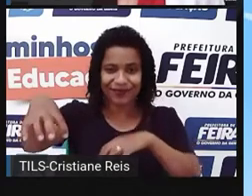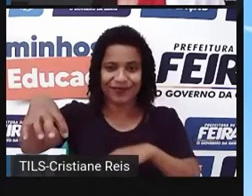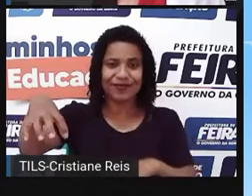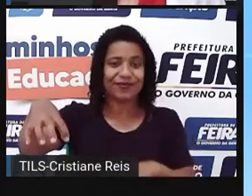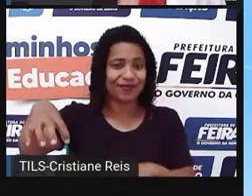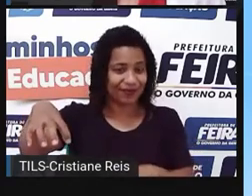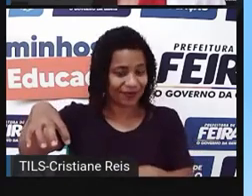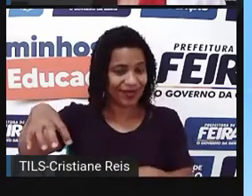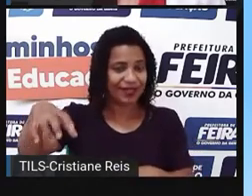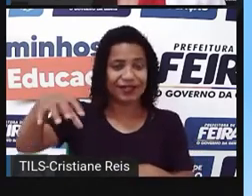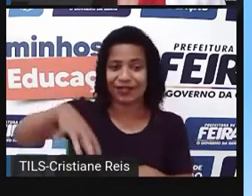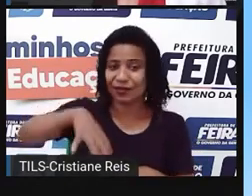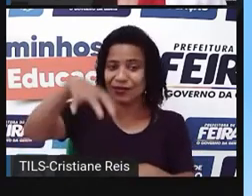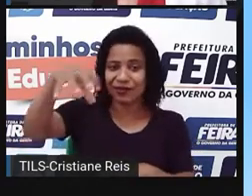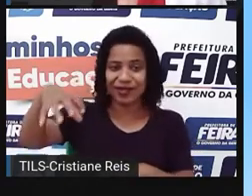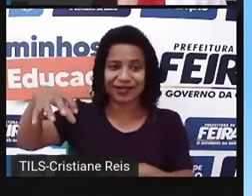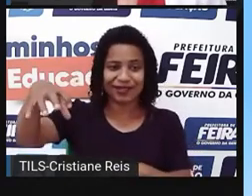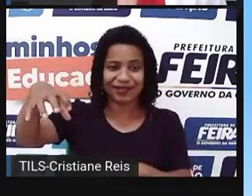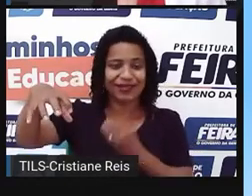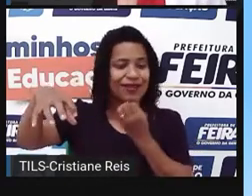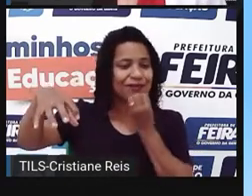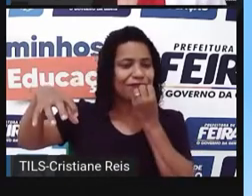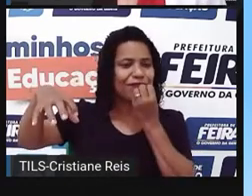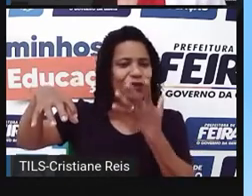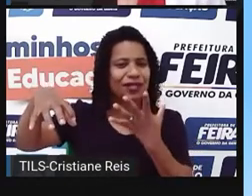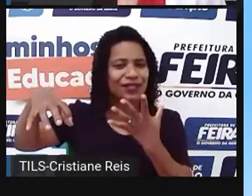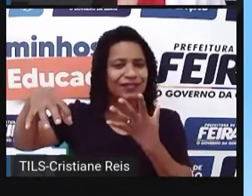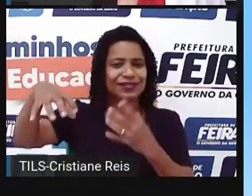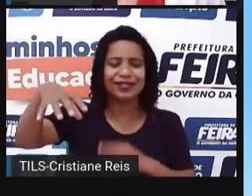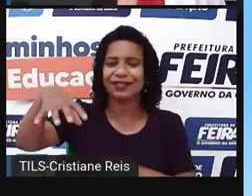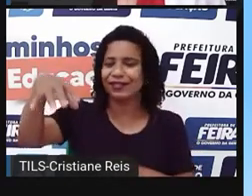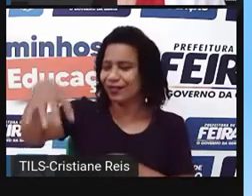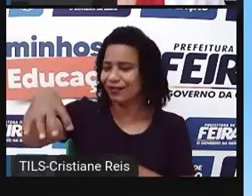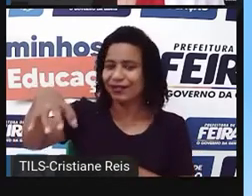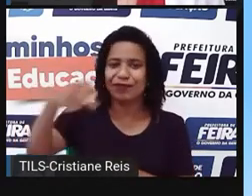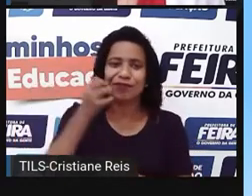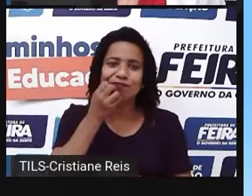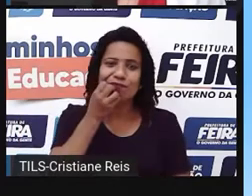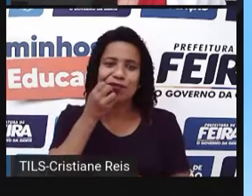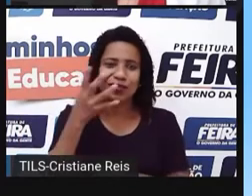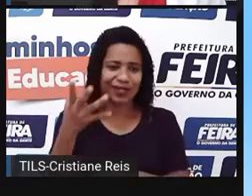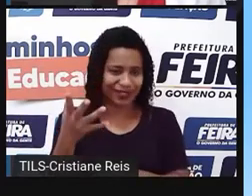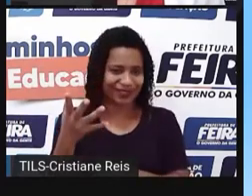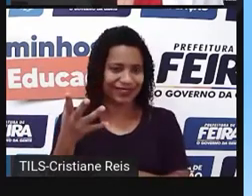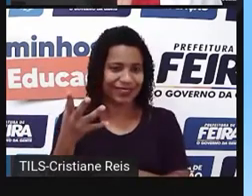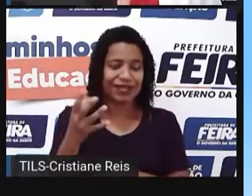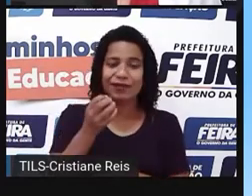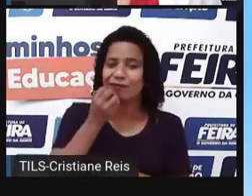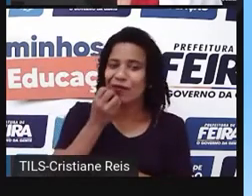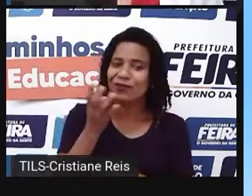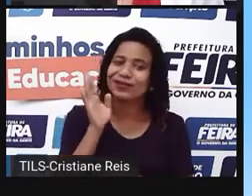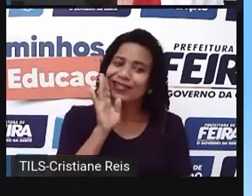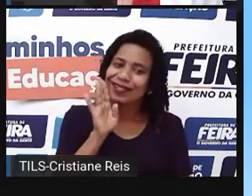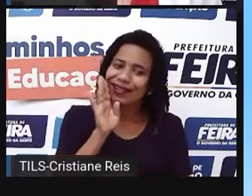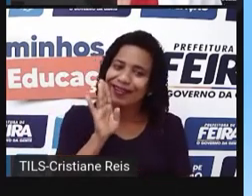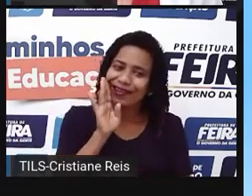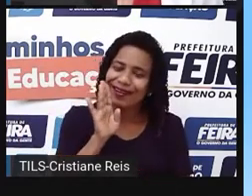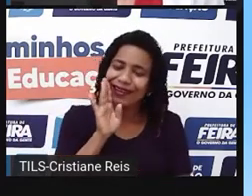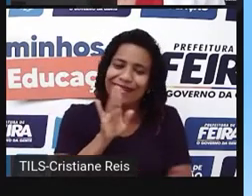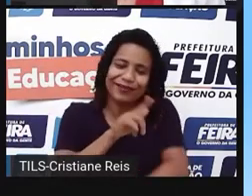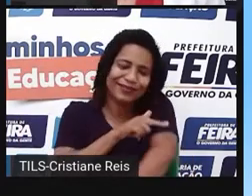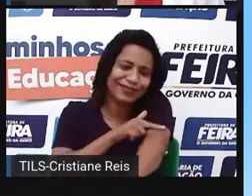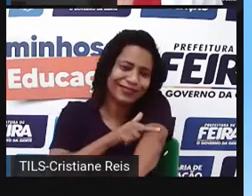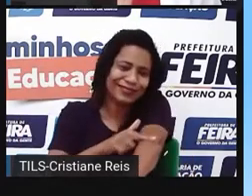que é o reino da bondade. Ask you to be kind. Ser gentil, né? Ser legal. É uma coisa